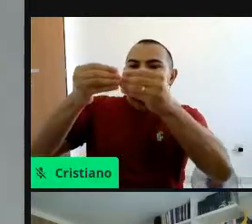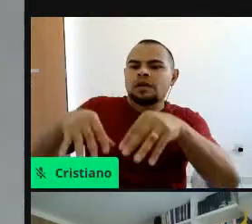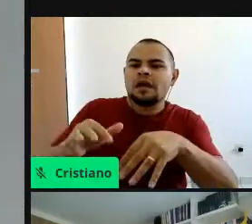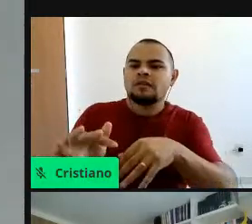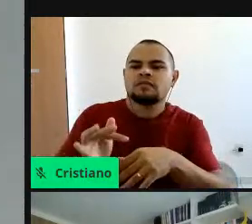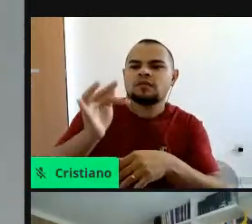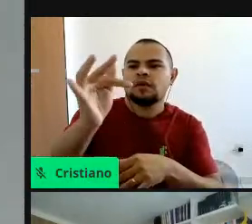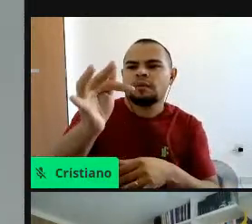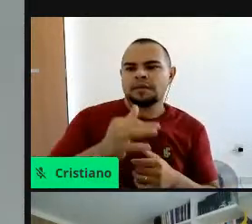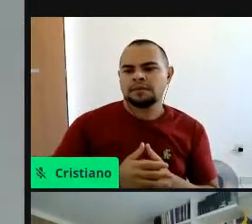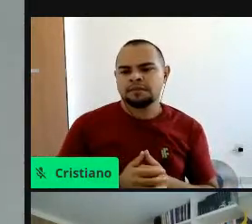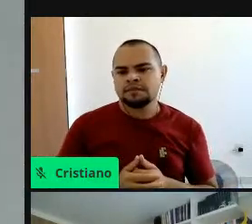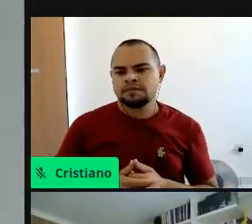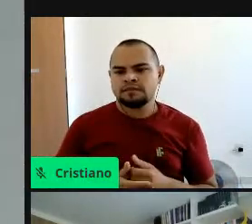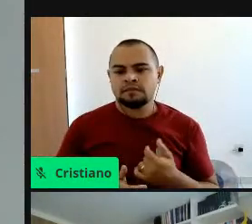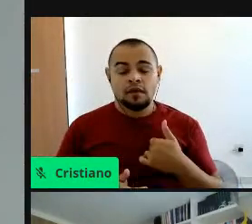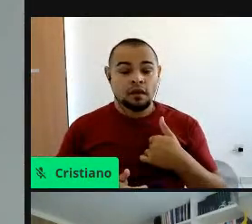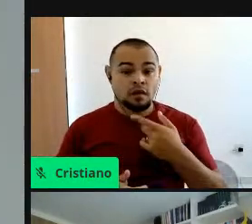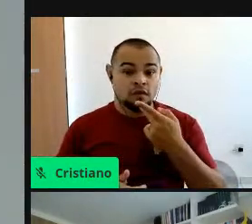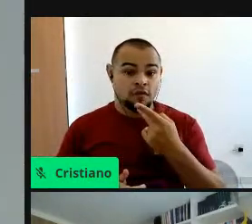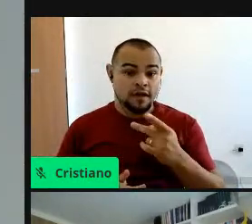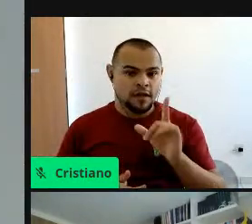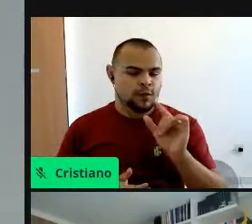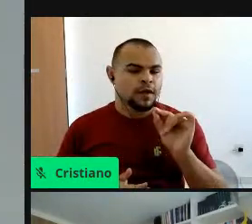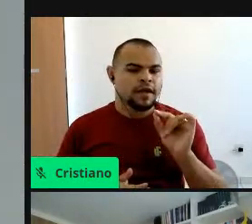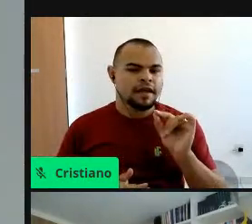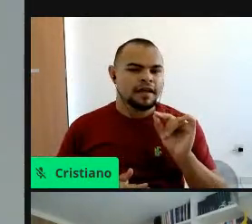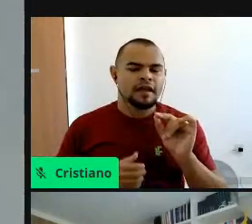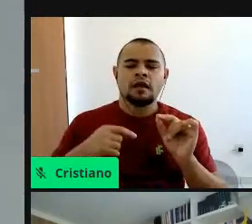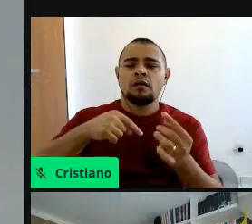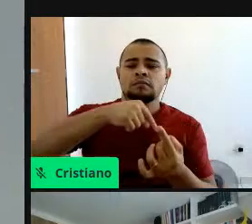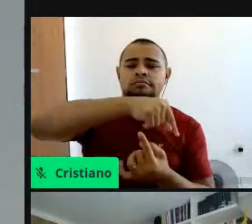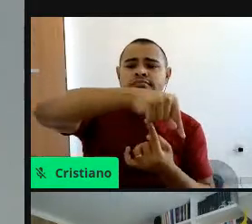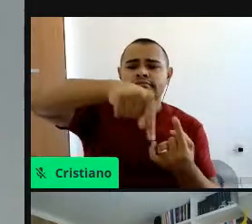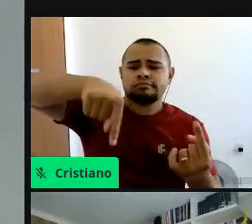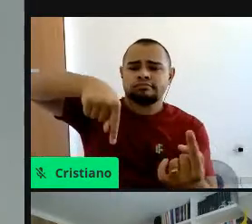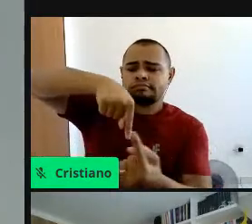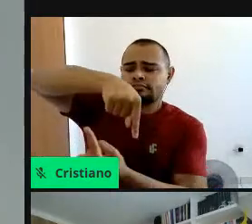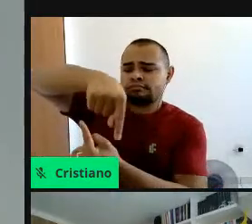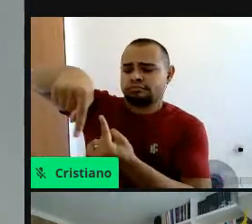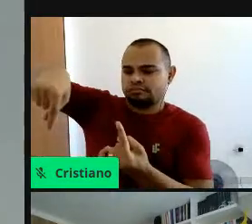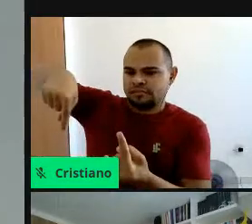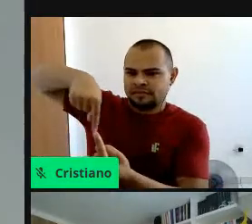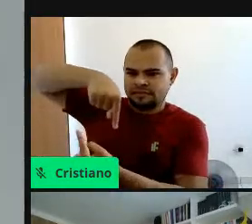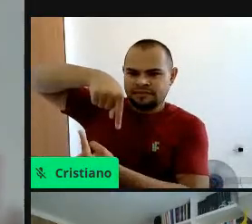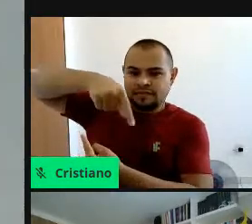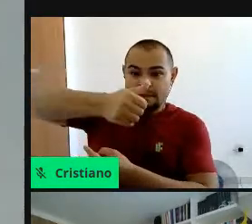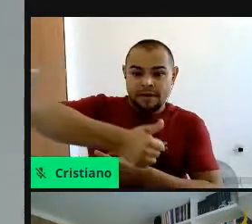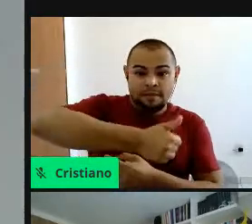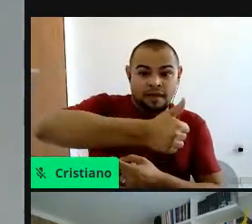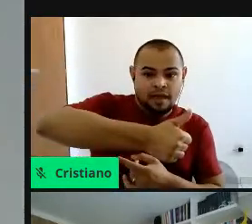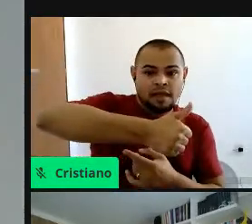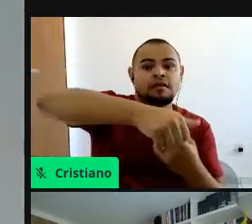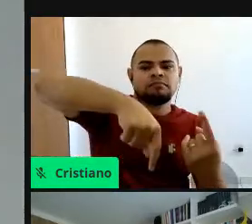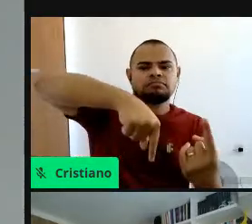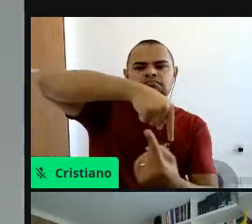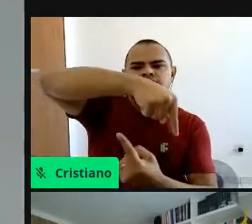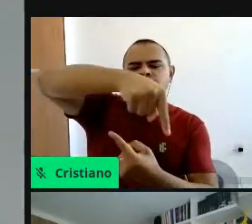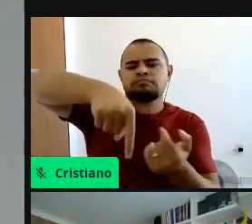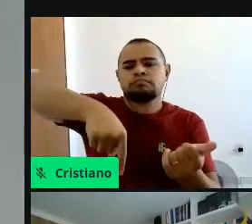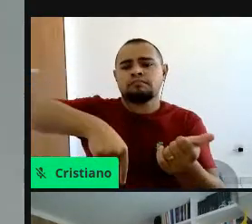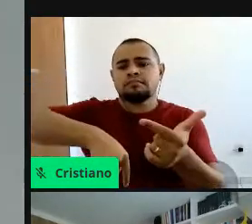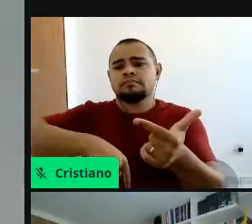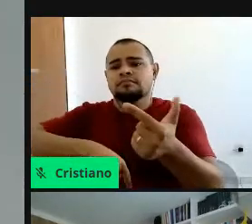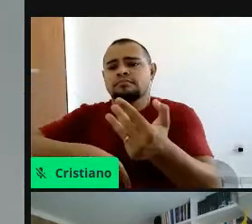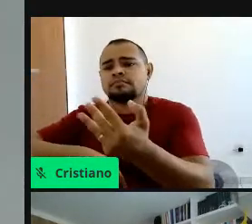É, eu digo que a gente costuma, a gente vive, é um ciclo, né, então, esses elementos, eles ciclam, né, da